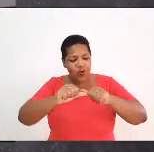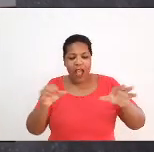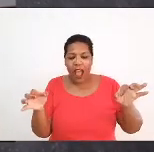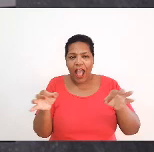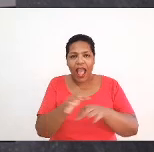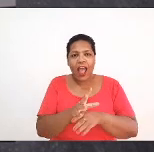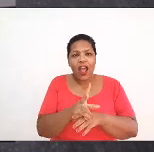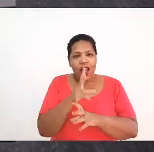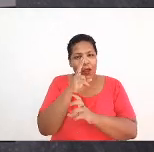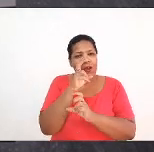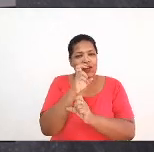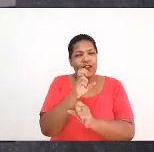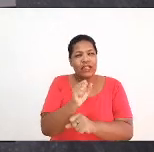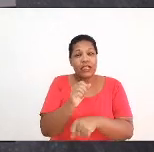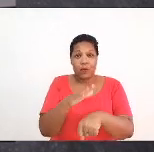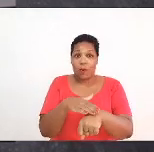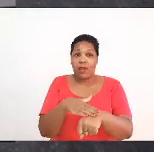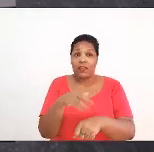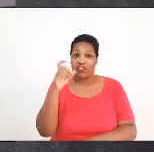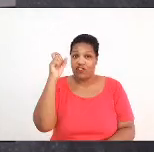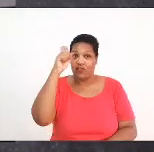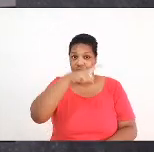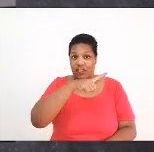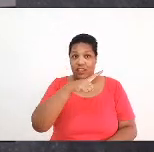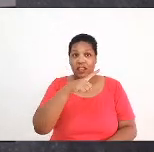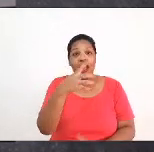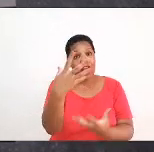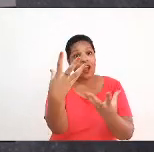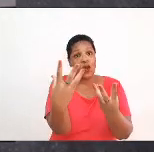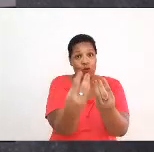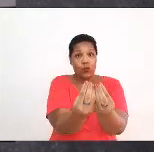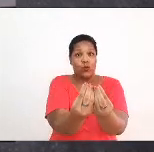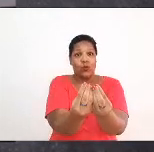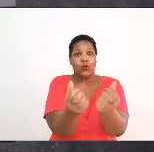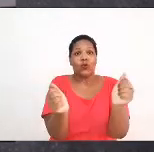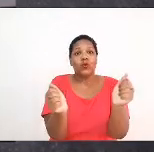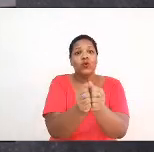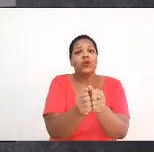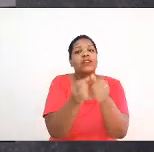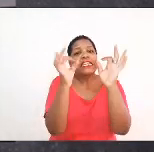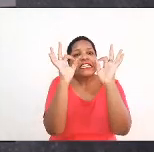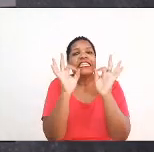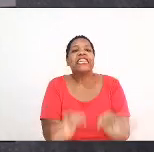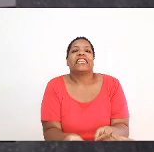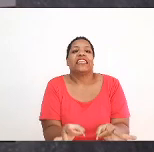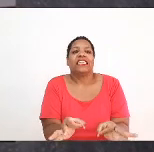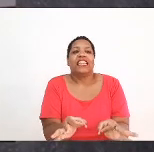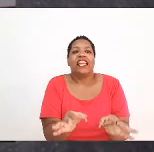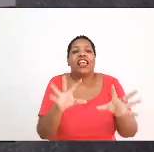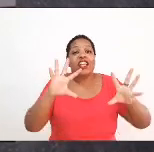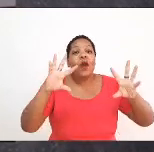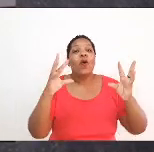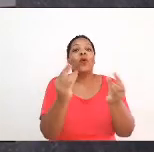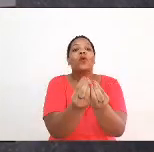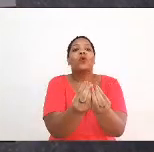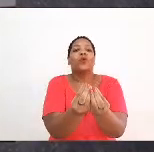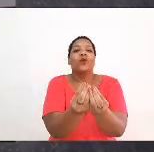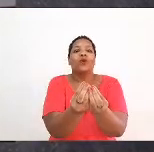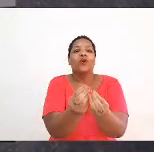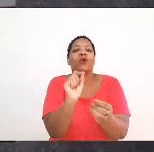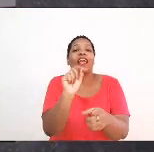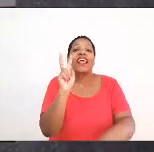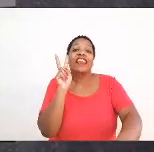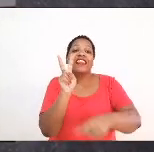difícil. Estamos juntos, tenham a certeza disso, estamos juntos na defesa das